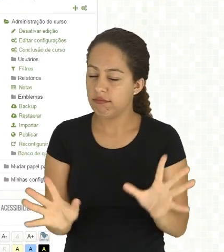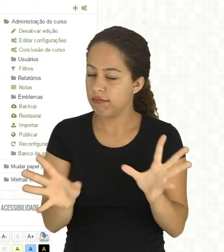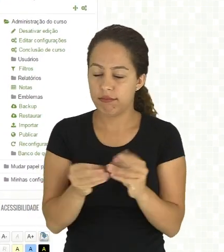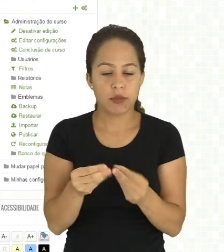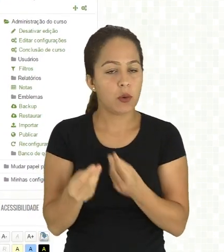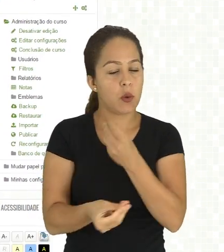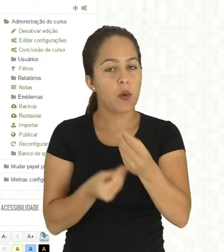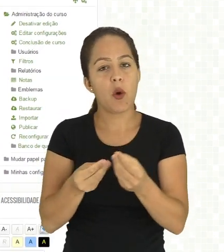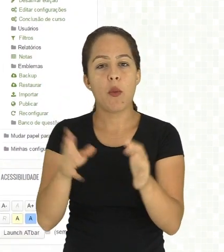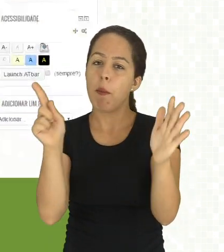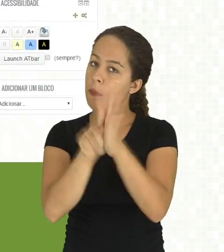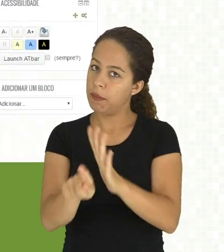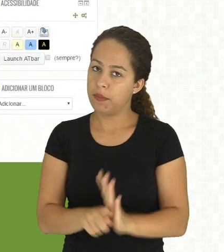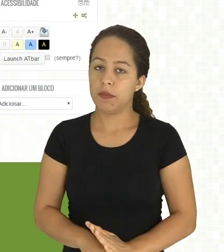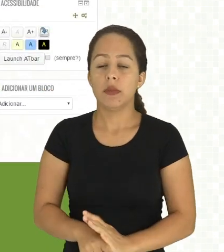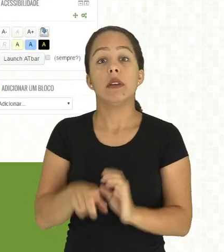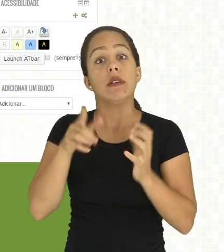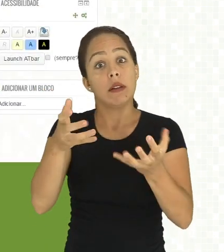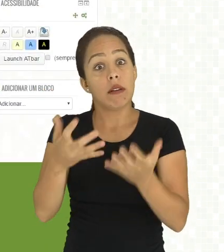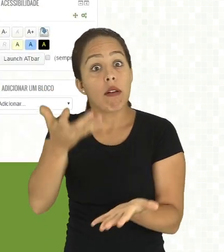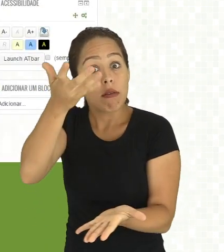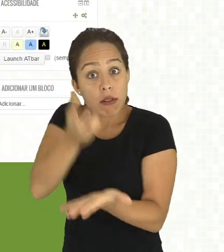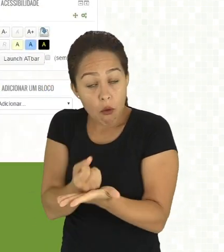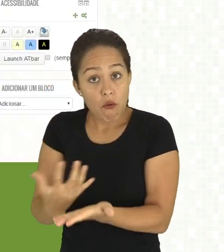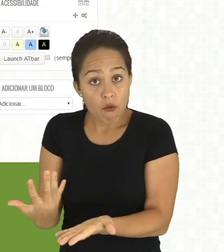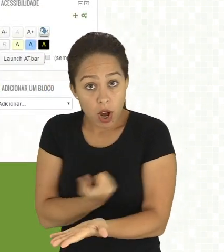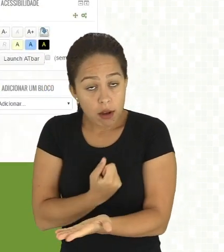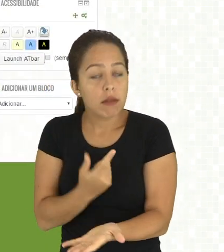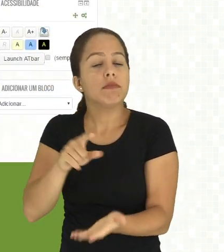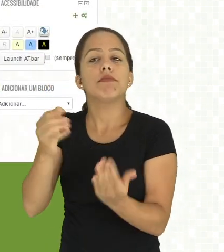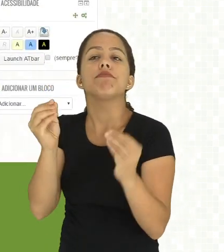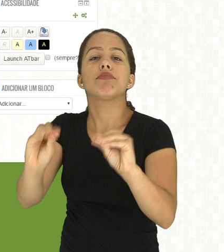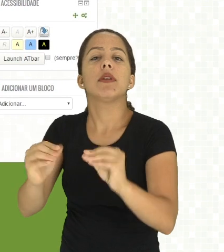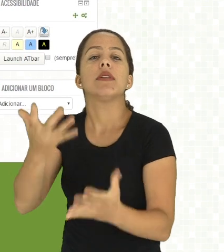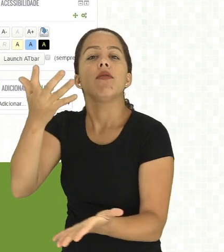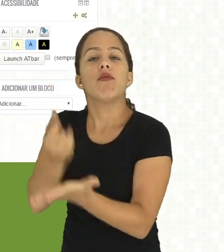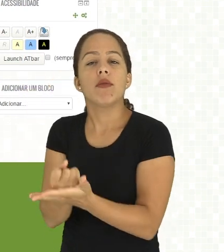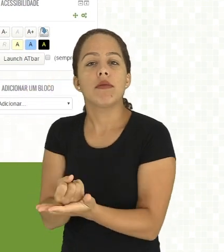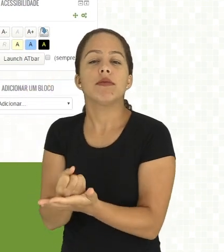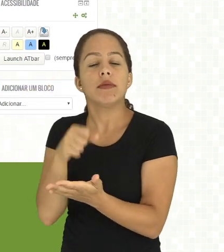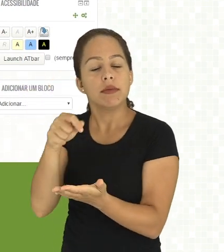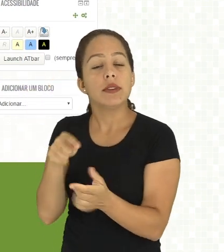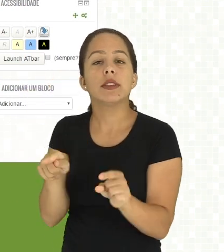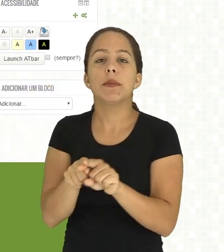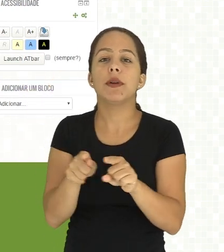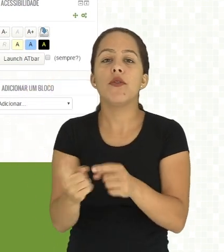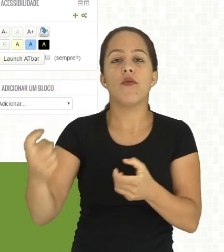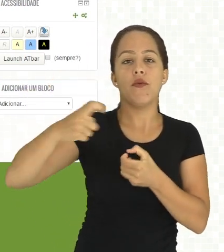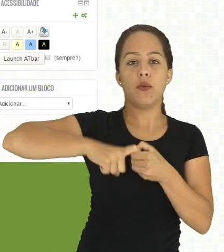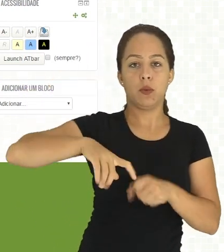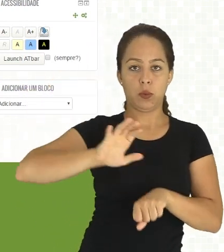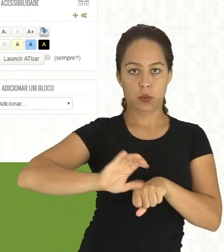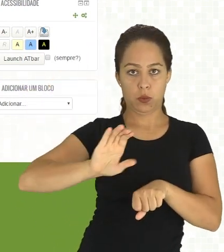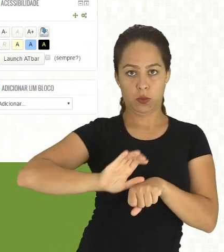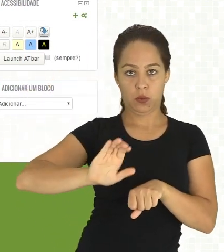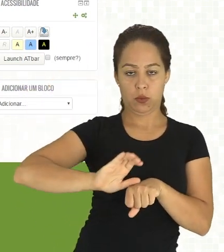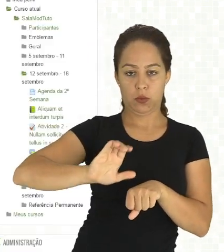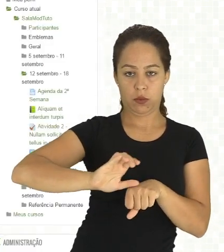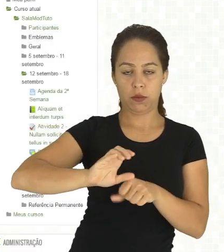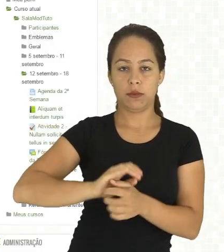Essa é a configuração básica do questionário. Para finalizar, basta clicar em salvar e mostrar ou salvar e voltar ao curso.